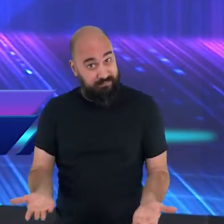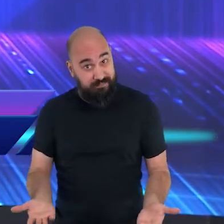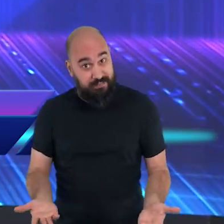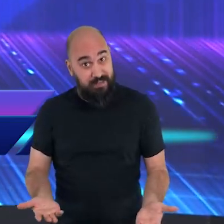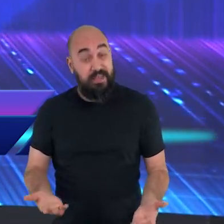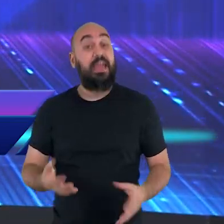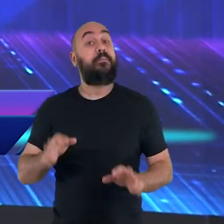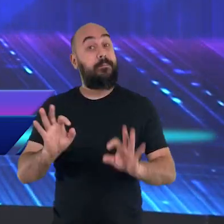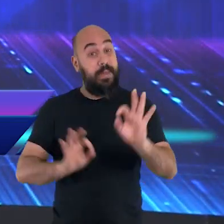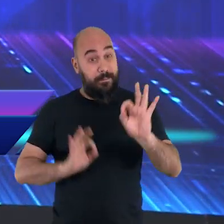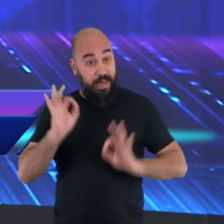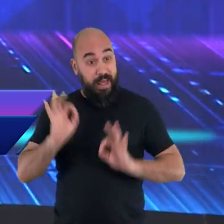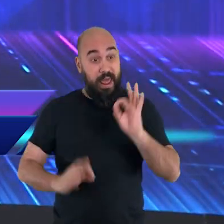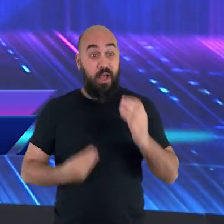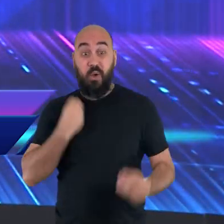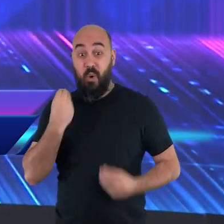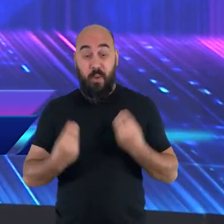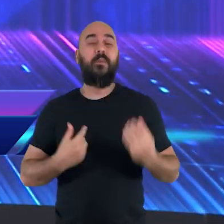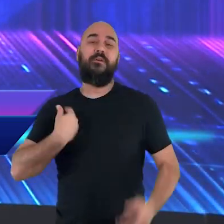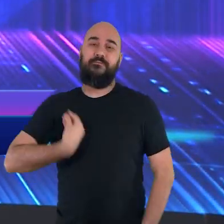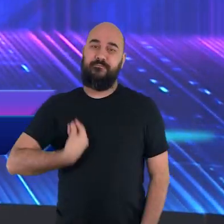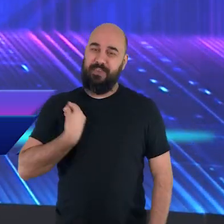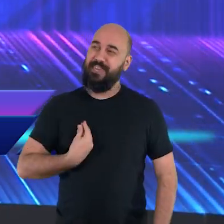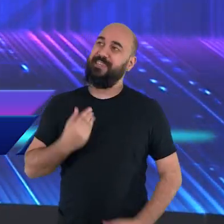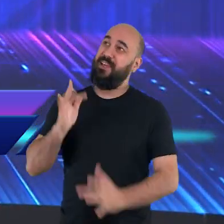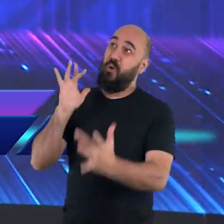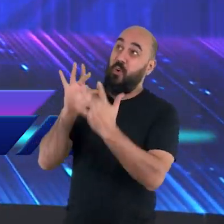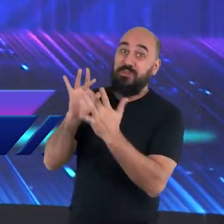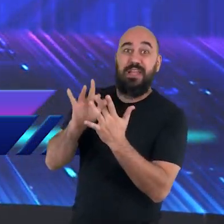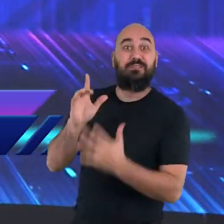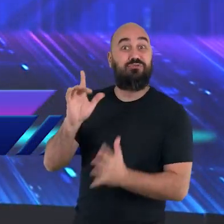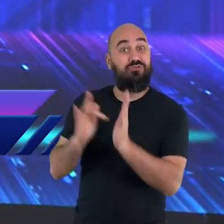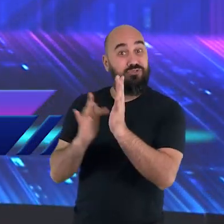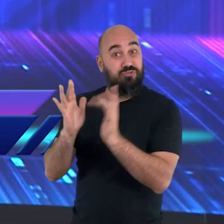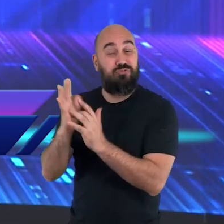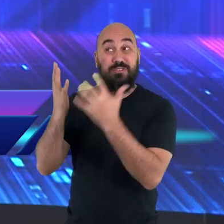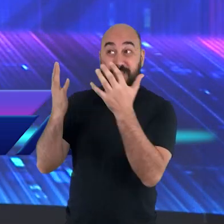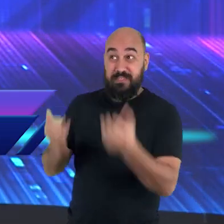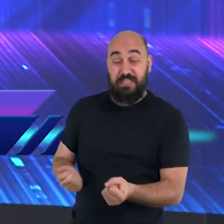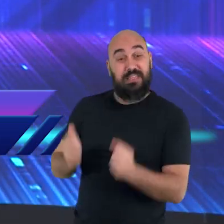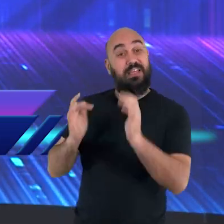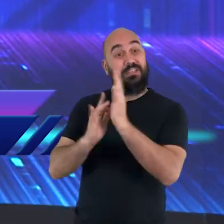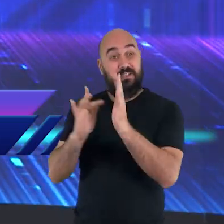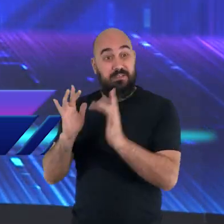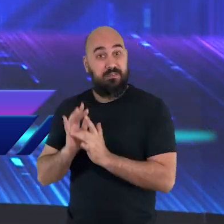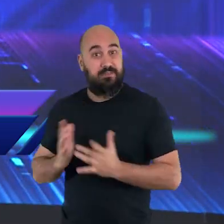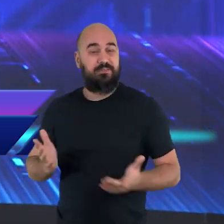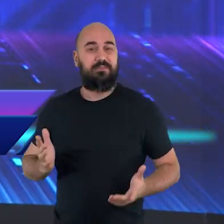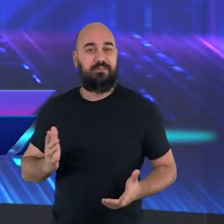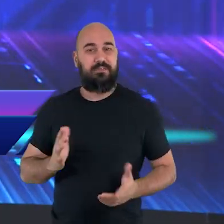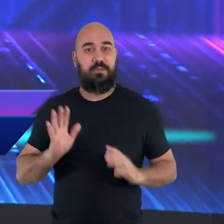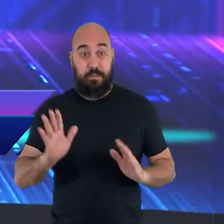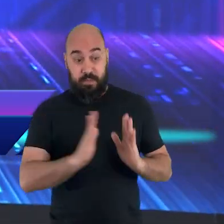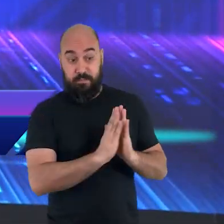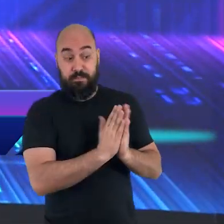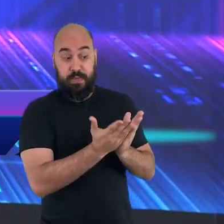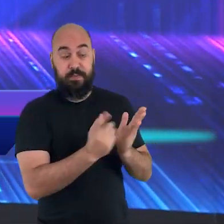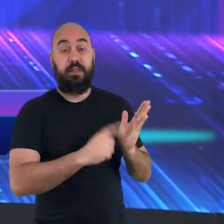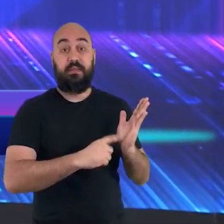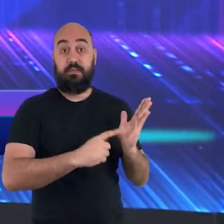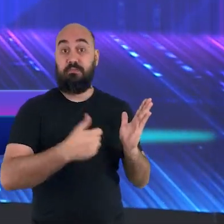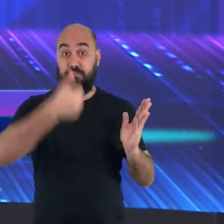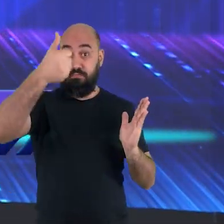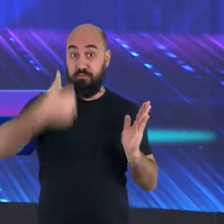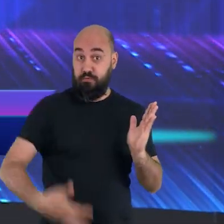vivendo de acordo com a palavra dEle agora. Veja, há uma advertência na Bíblia. De como eu preciso me